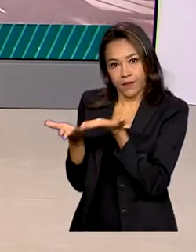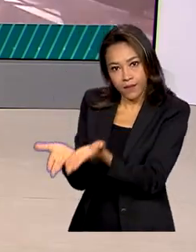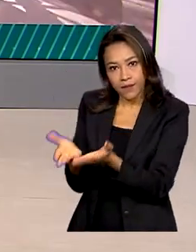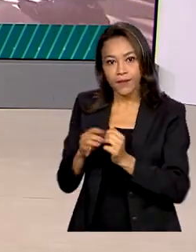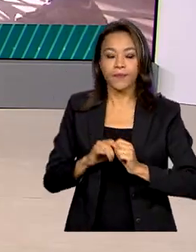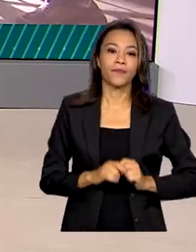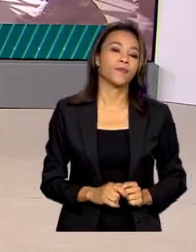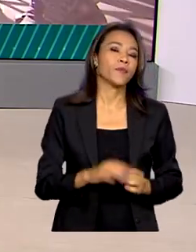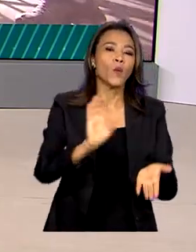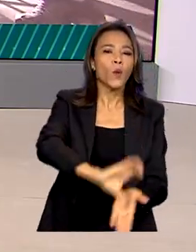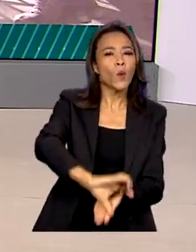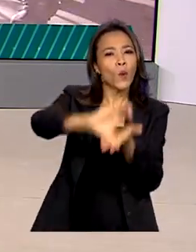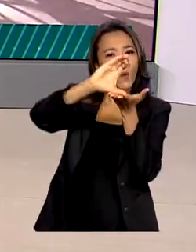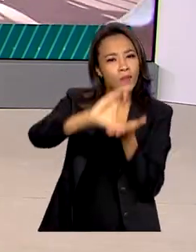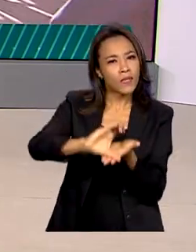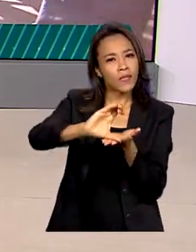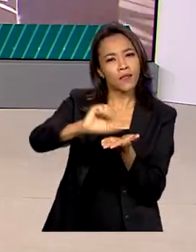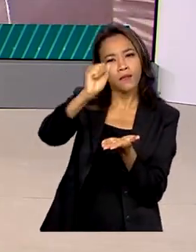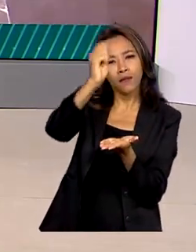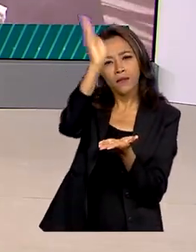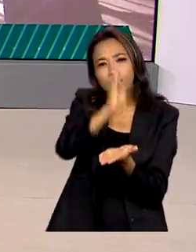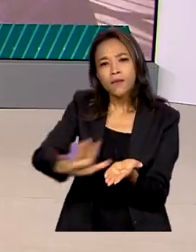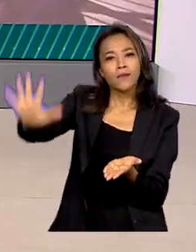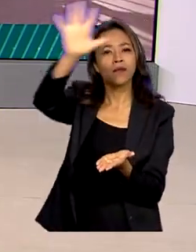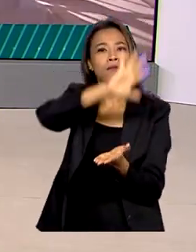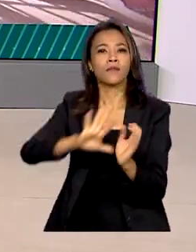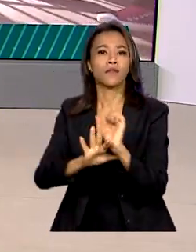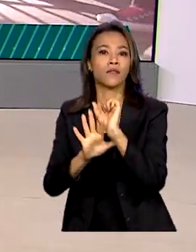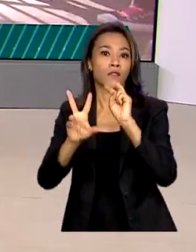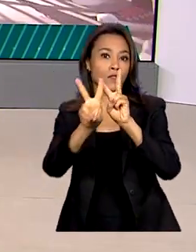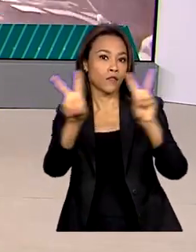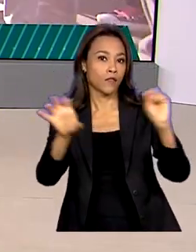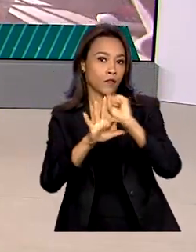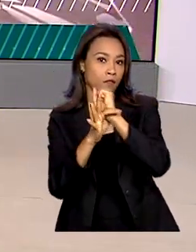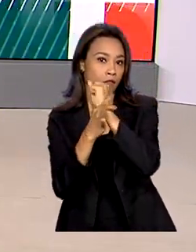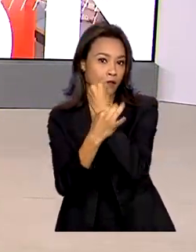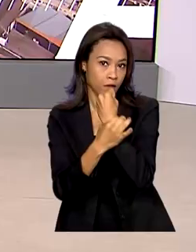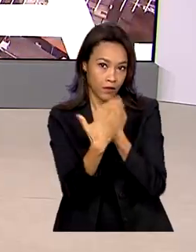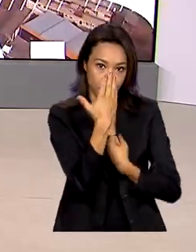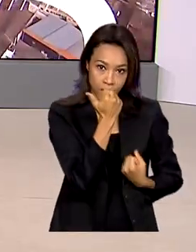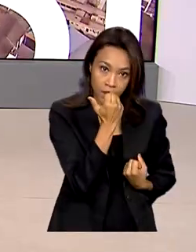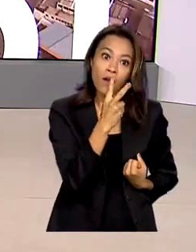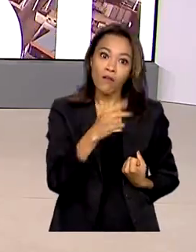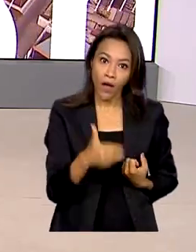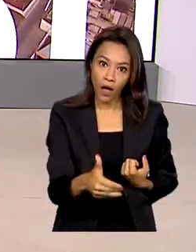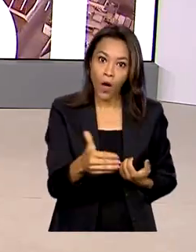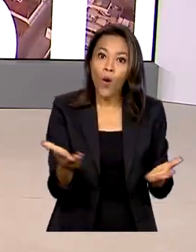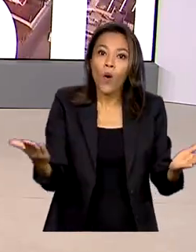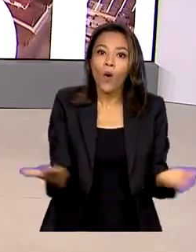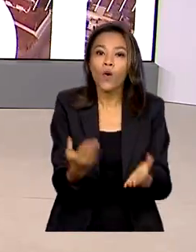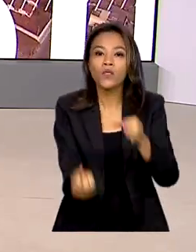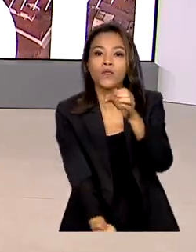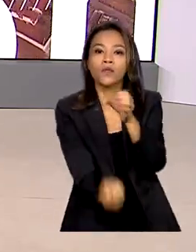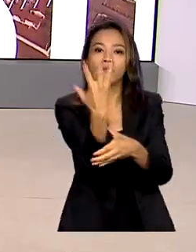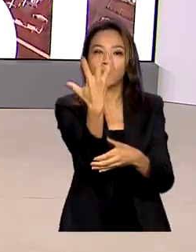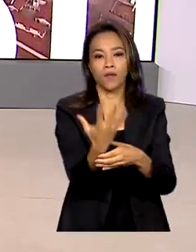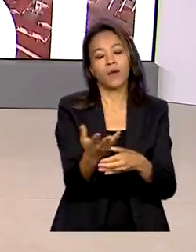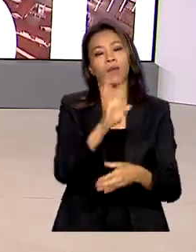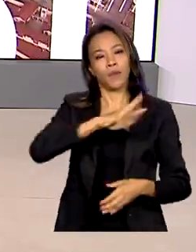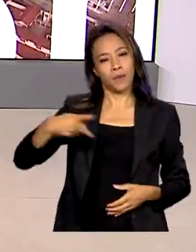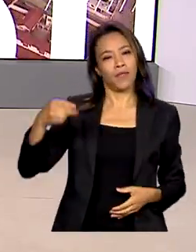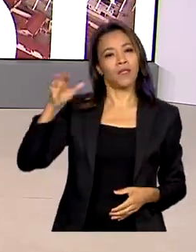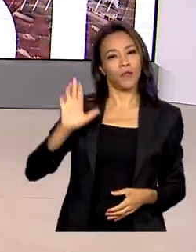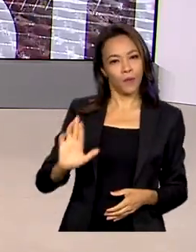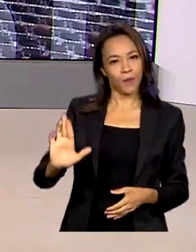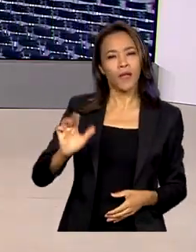O Conselho Nacional de Segurança Alimentar e Nutricional vai ser reinstalado hoje pelo presidente Lula. Quem tem